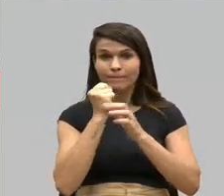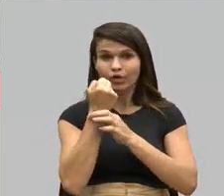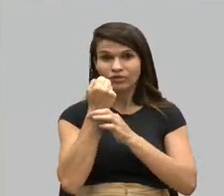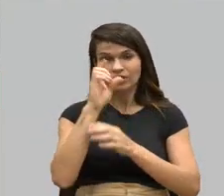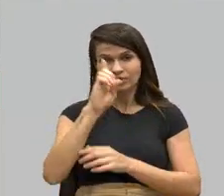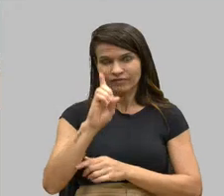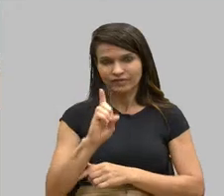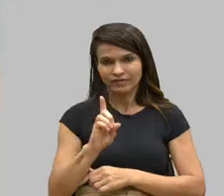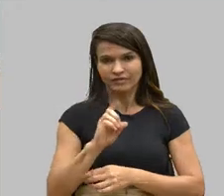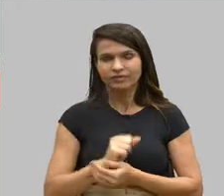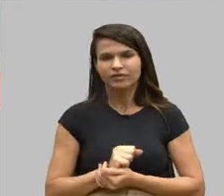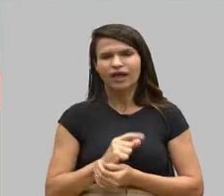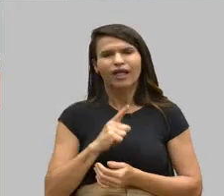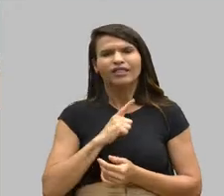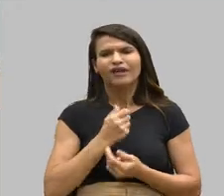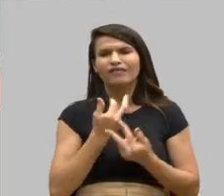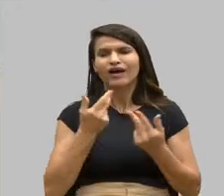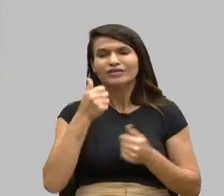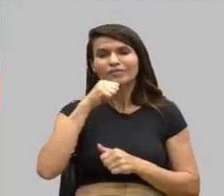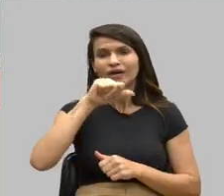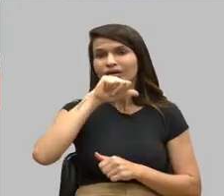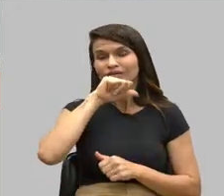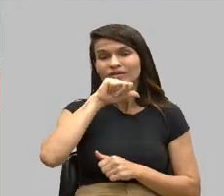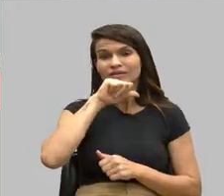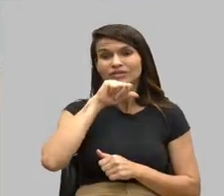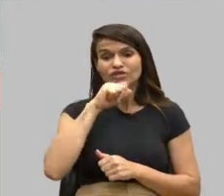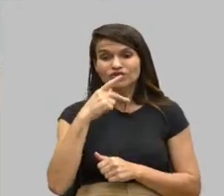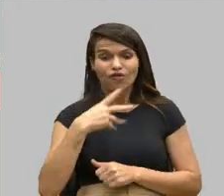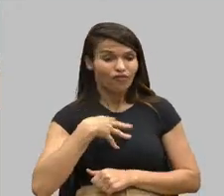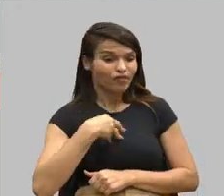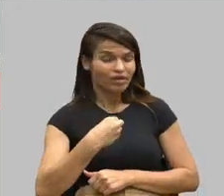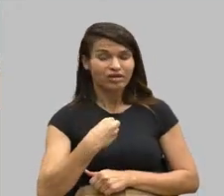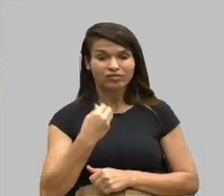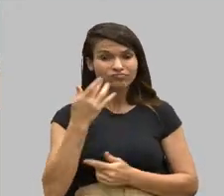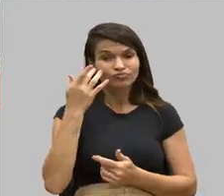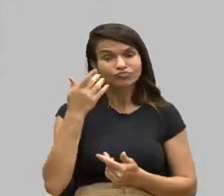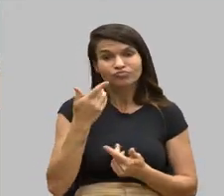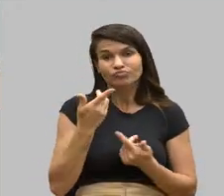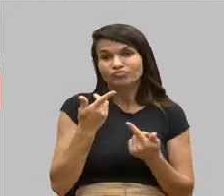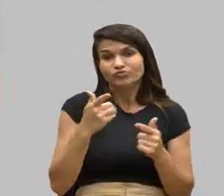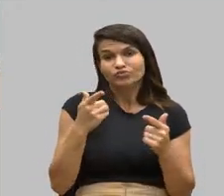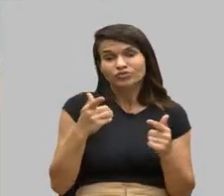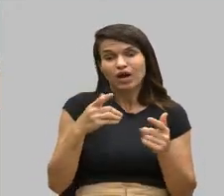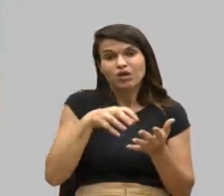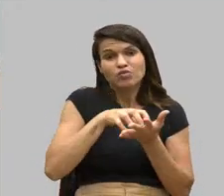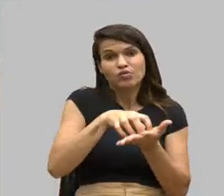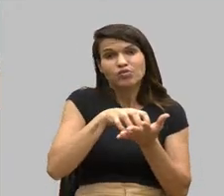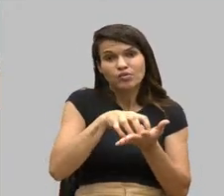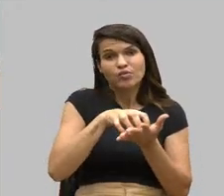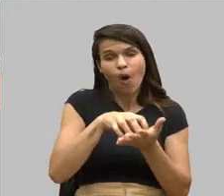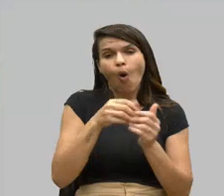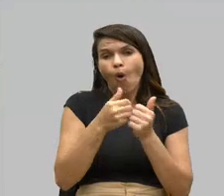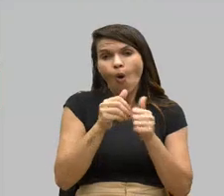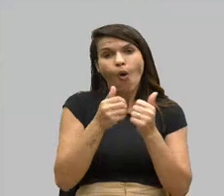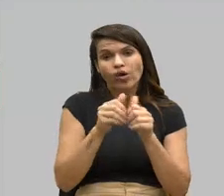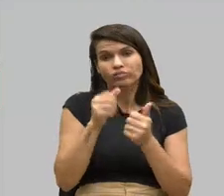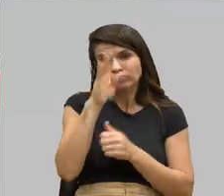Tem muitas mães que não sabem que o seu filho tem, por exemplo, transporte intermunicipal gratuito,